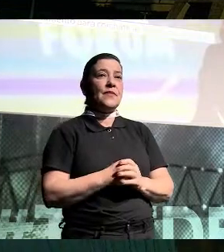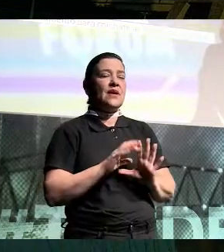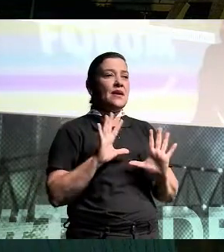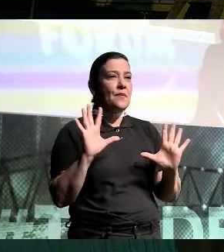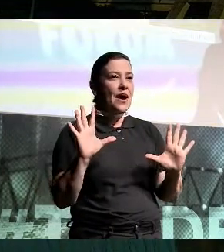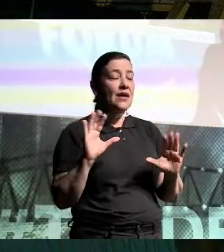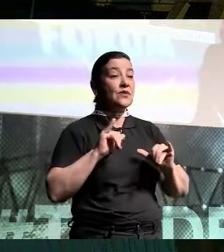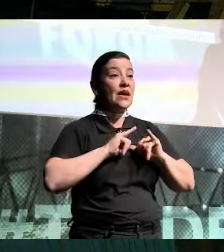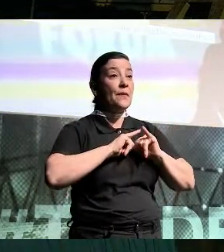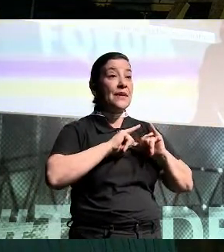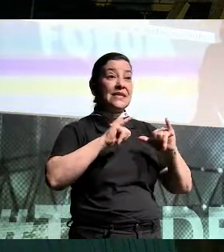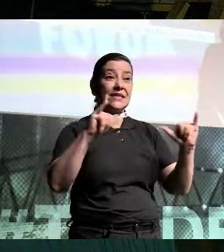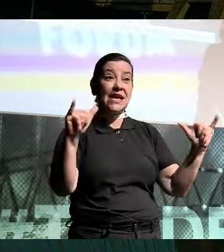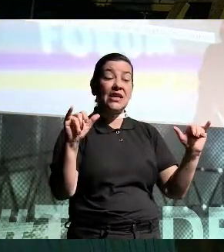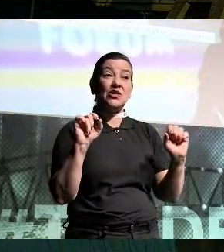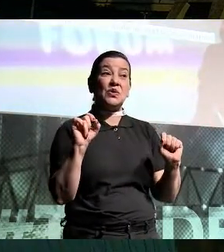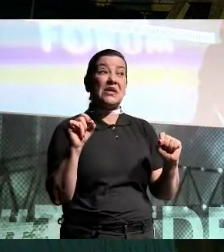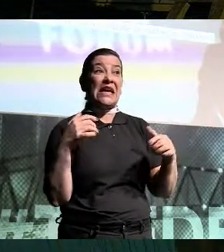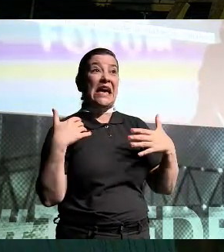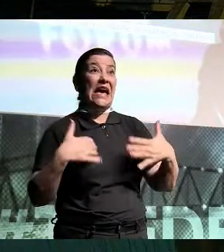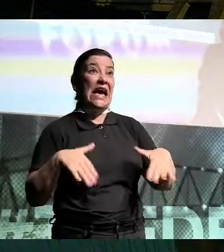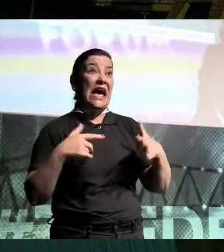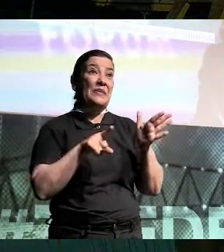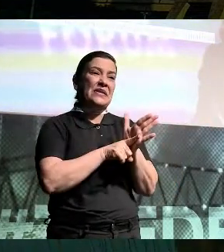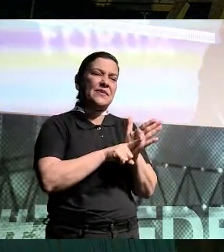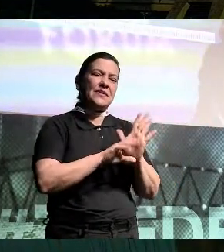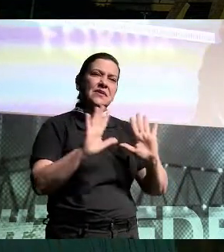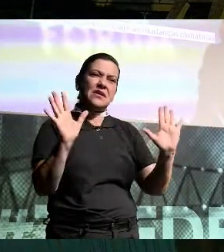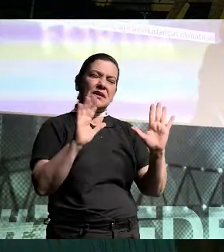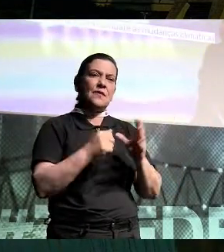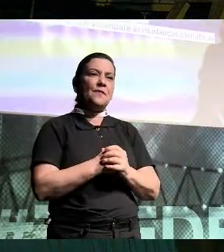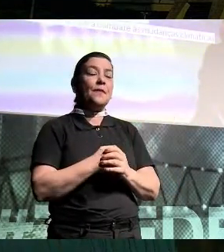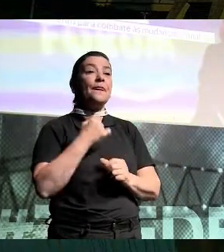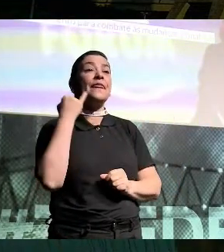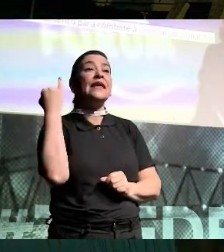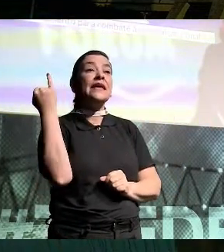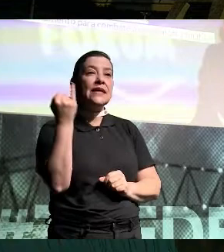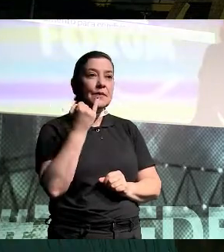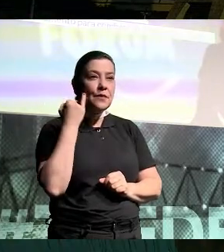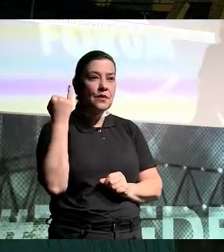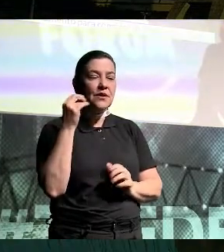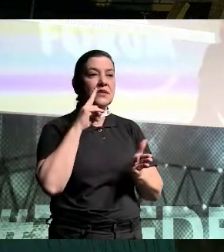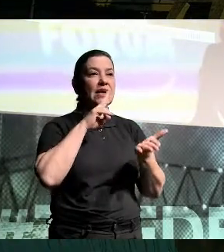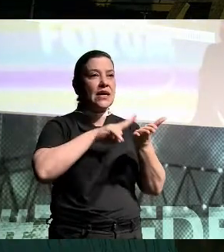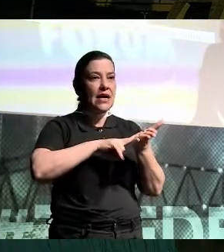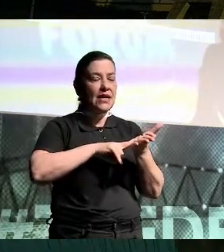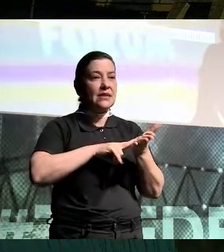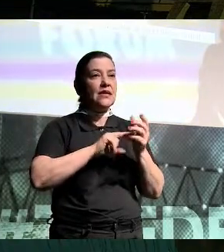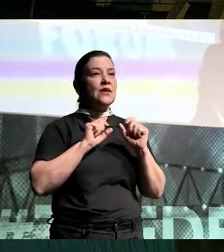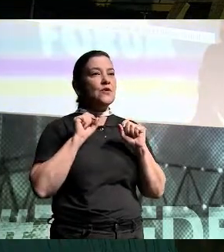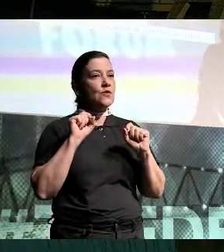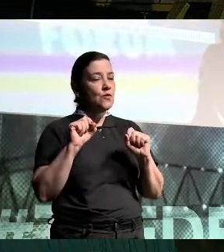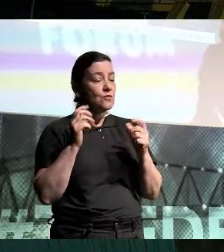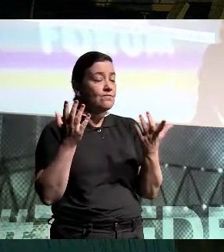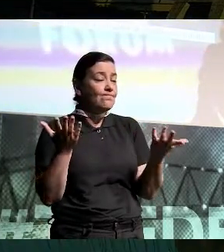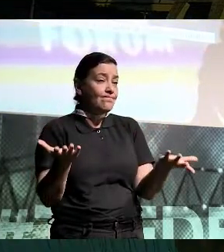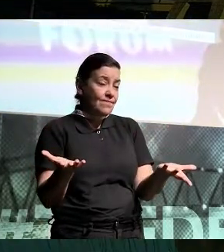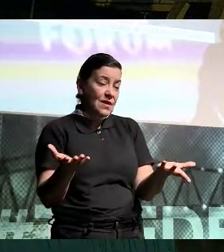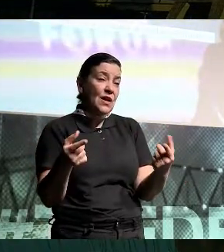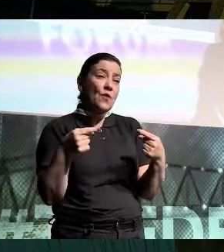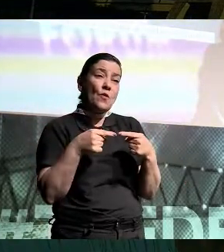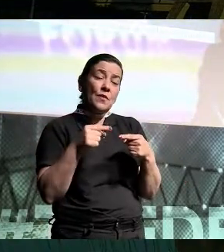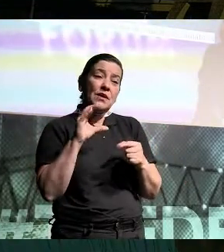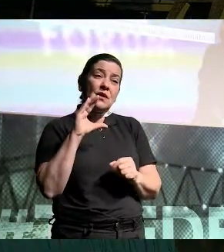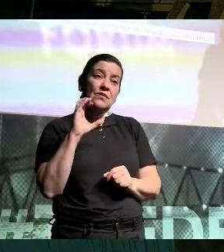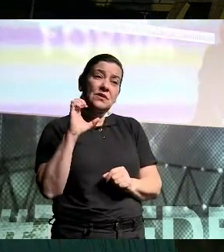mensagem que fica aqui é não é para ser pessimista, tá? Bom, mas a importância toda dessas cartas é elas mexem direto com os CEOs das